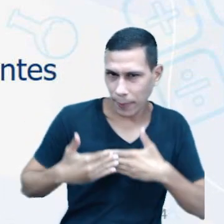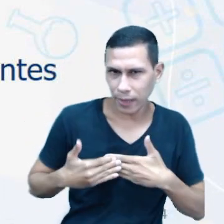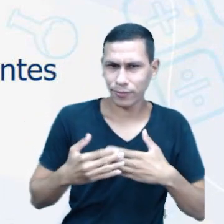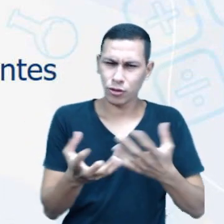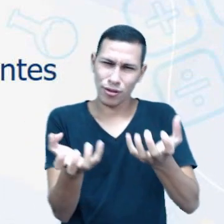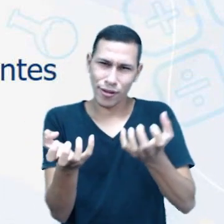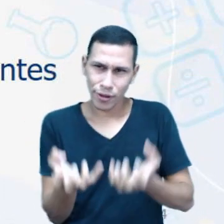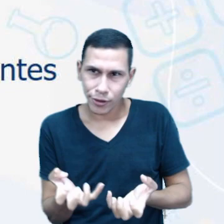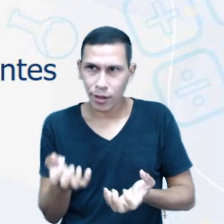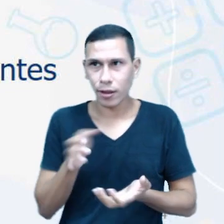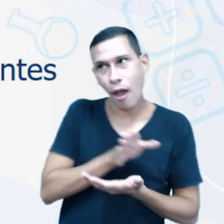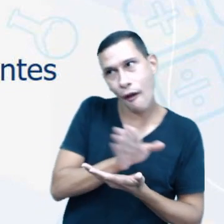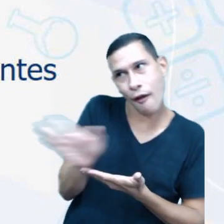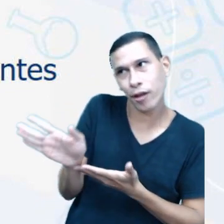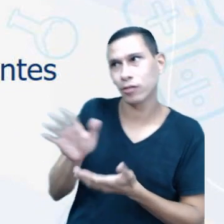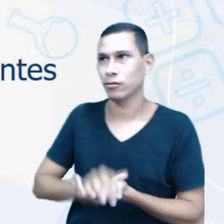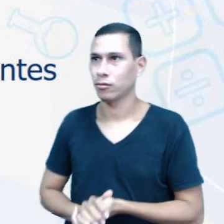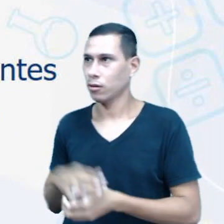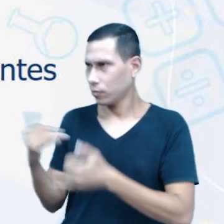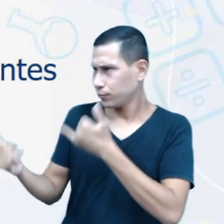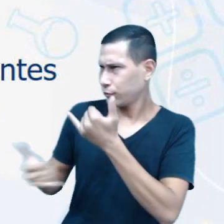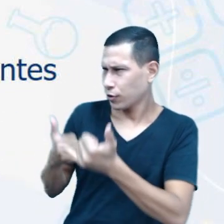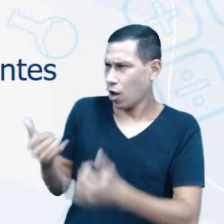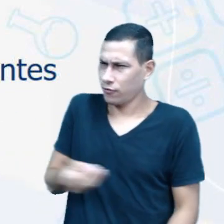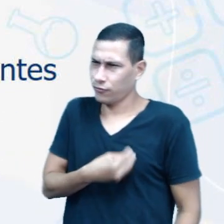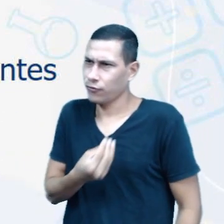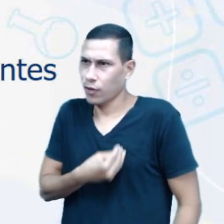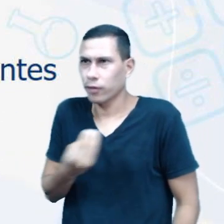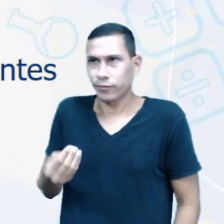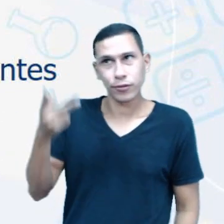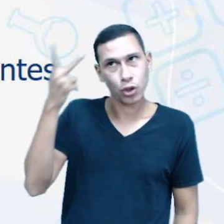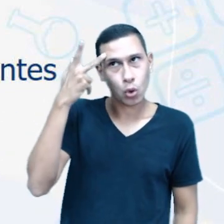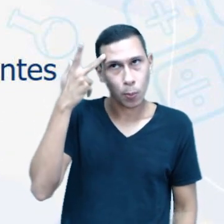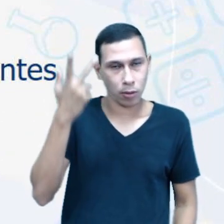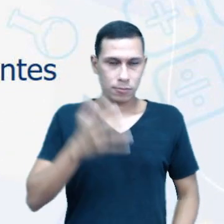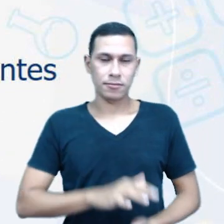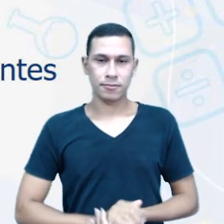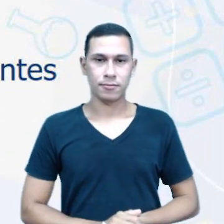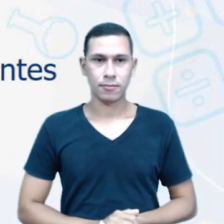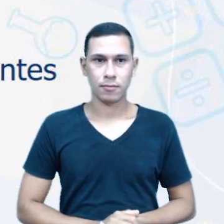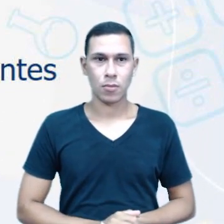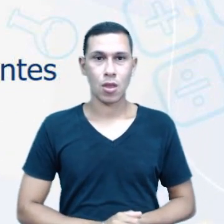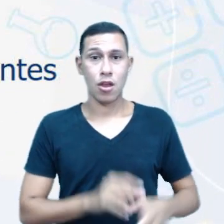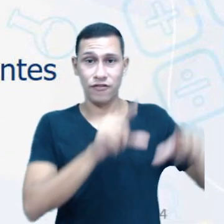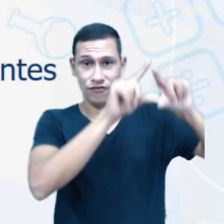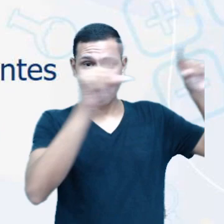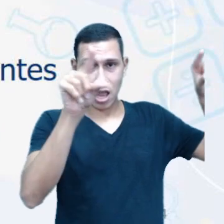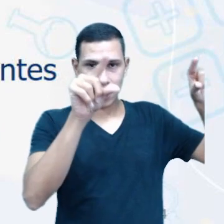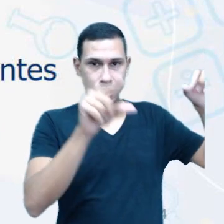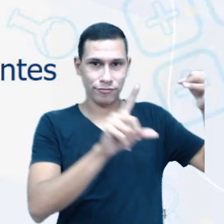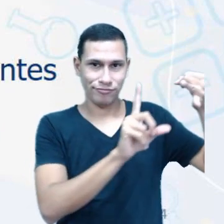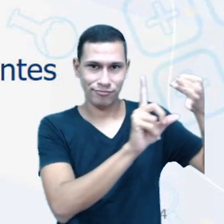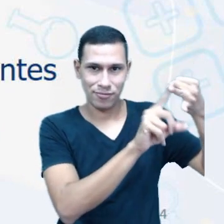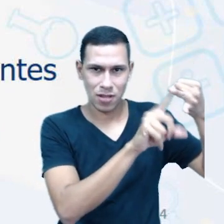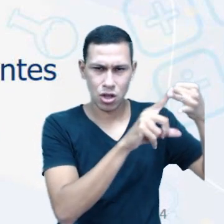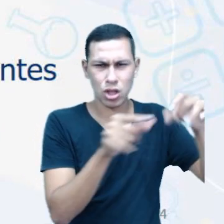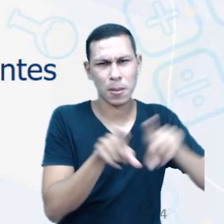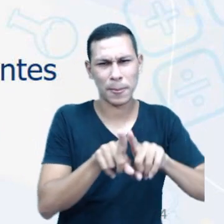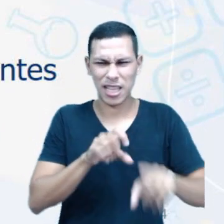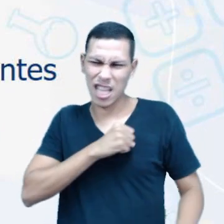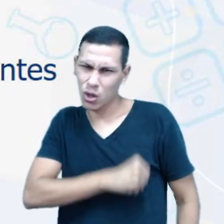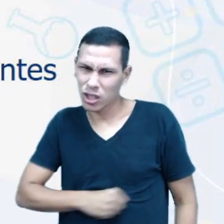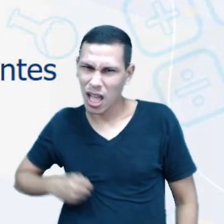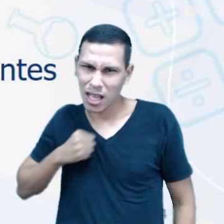estar indo jogar bola e ter uma vida normal. Uma outra é, que saudade de pegar ônibus